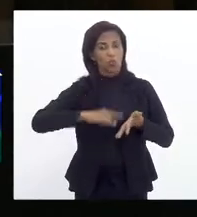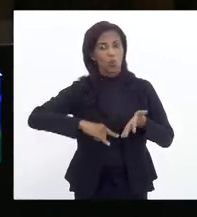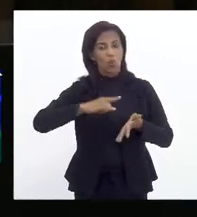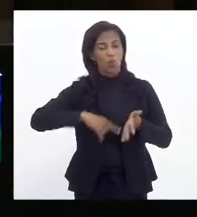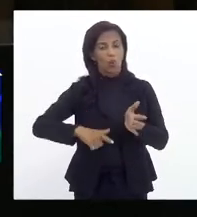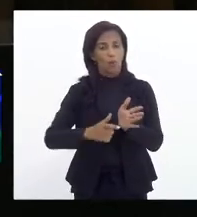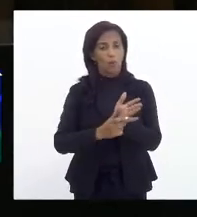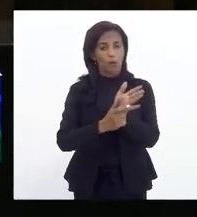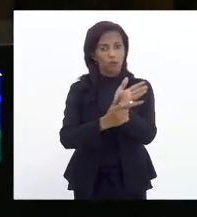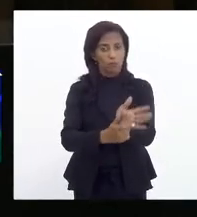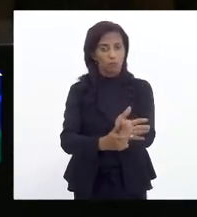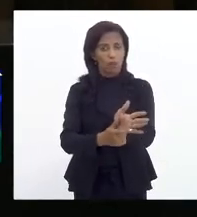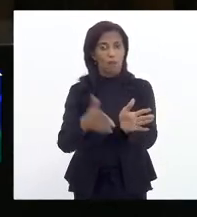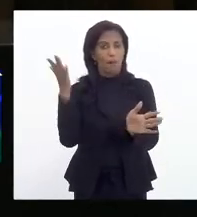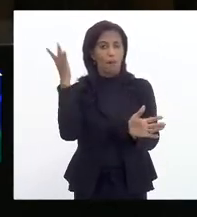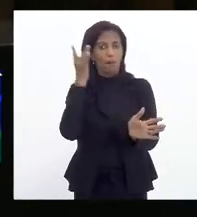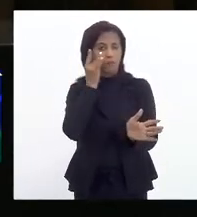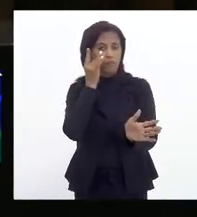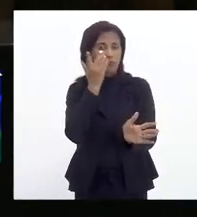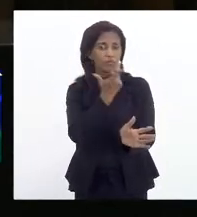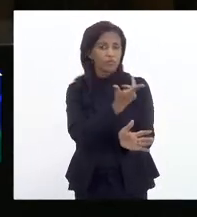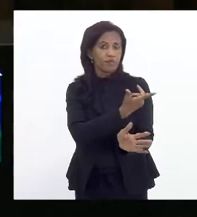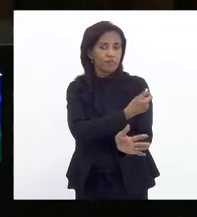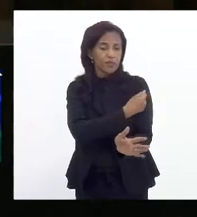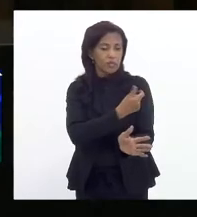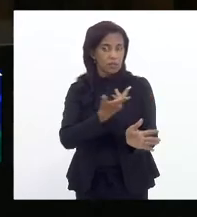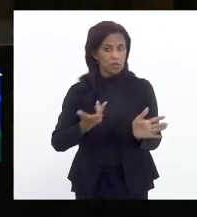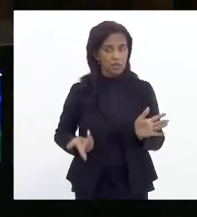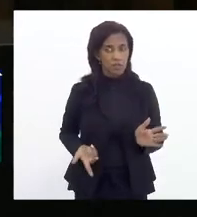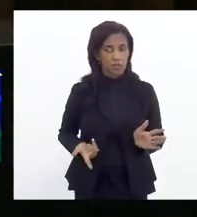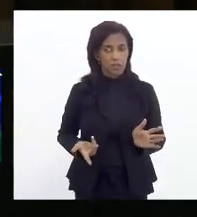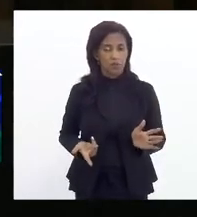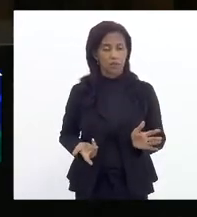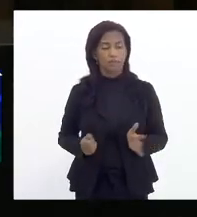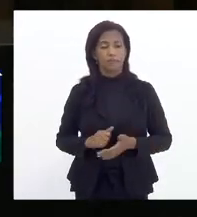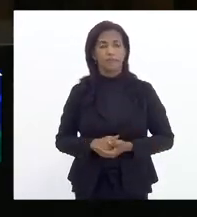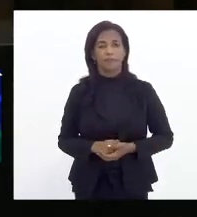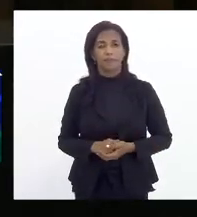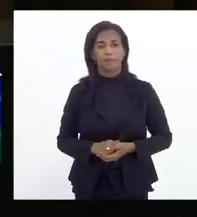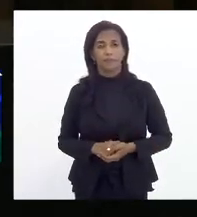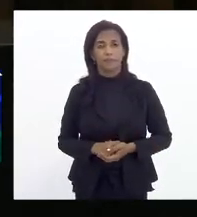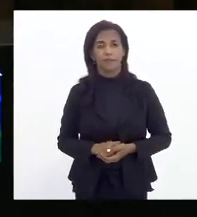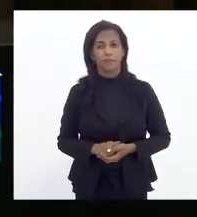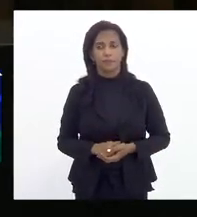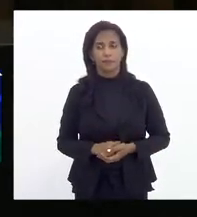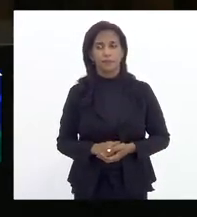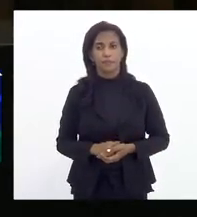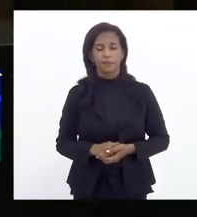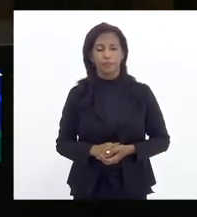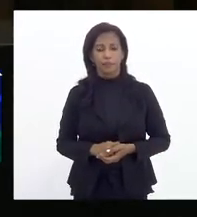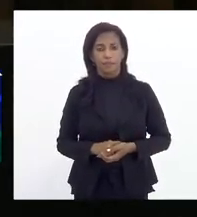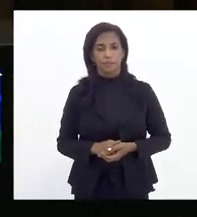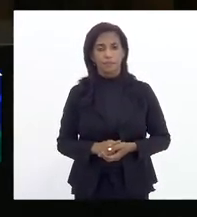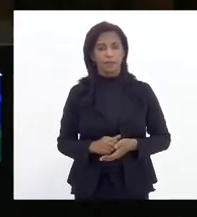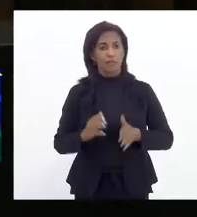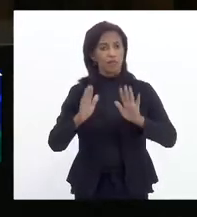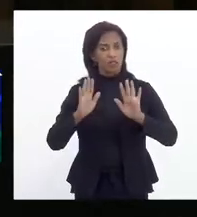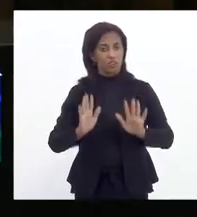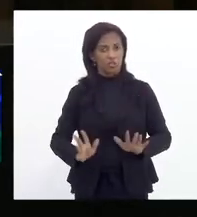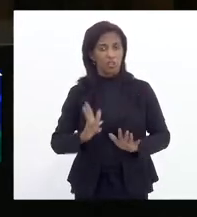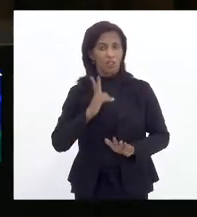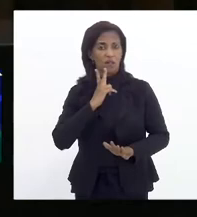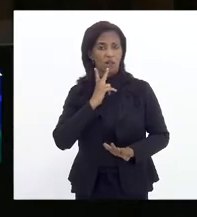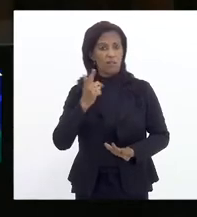passaporte da vacina ou passaporte sanitário. Já disse